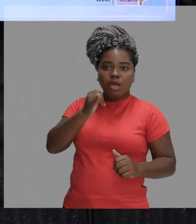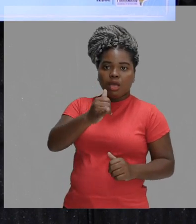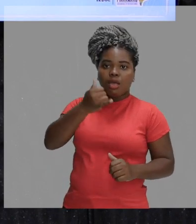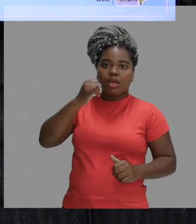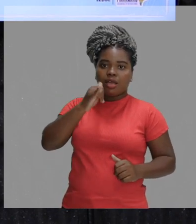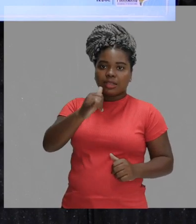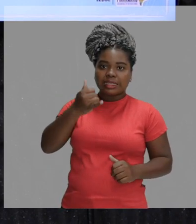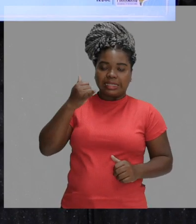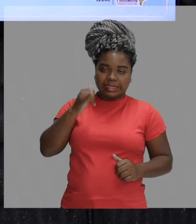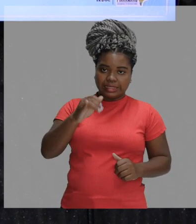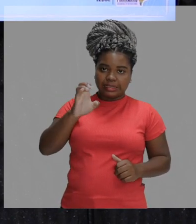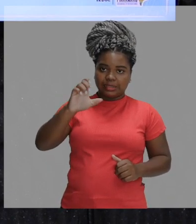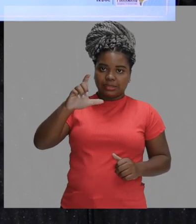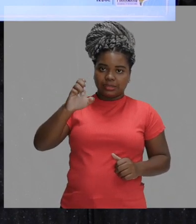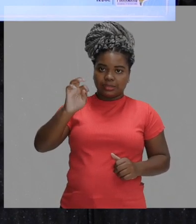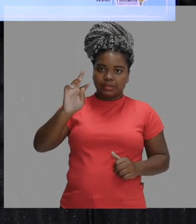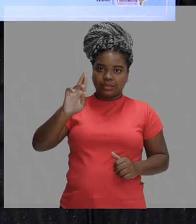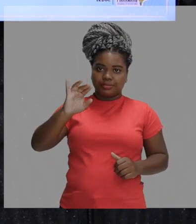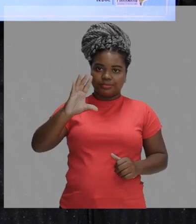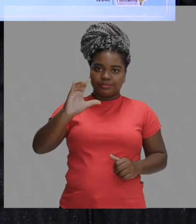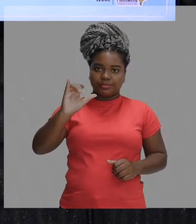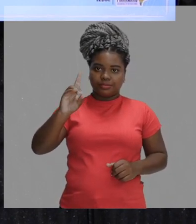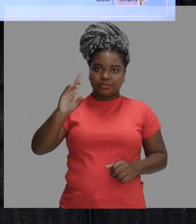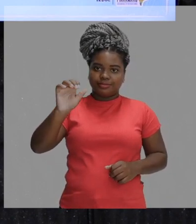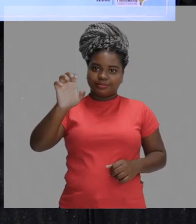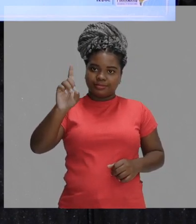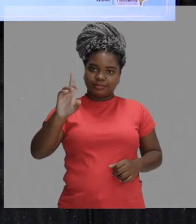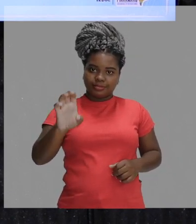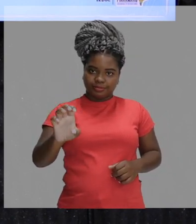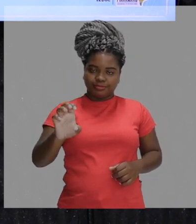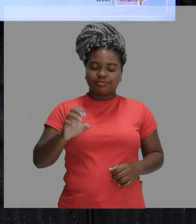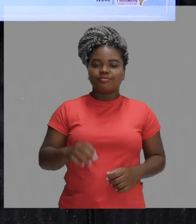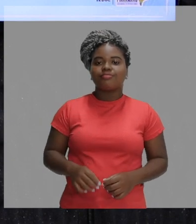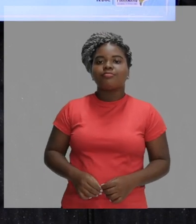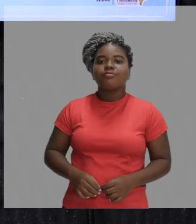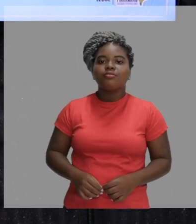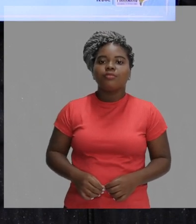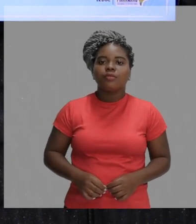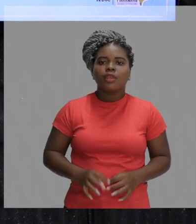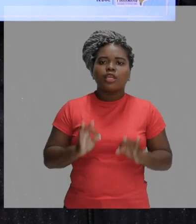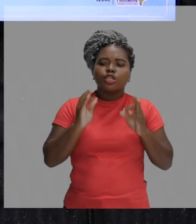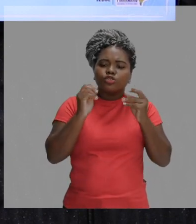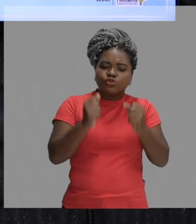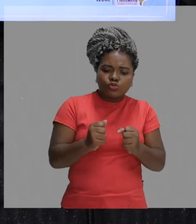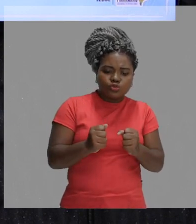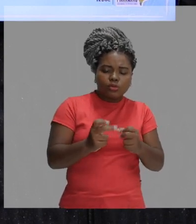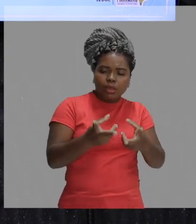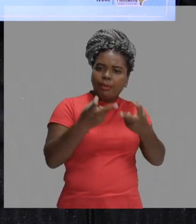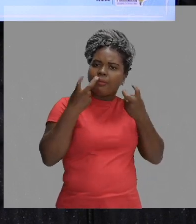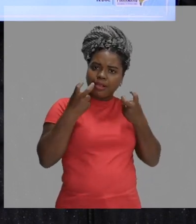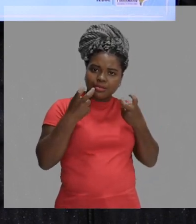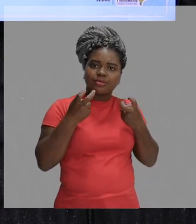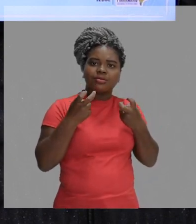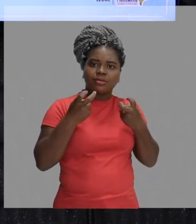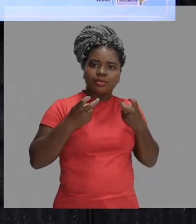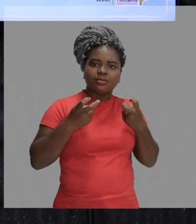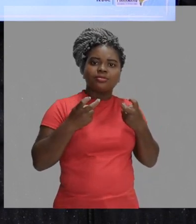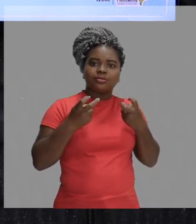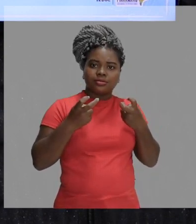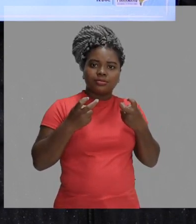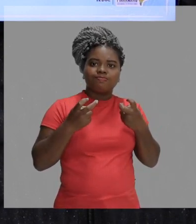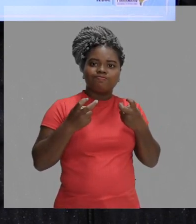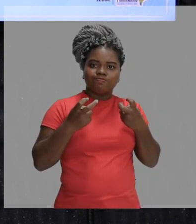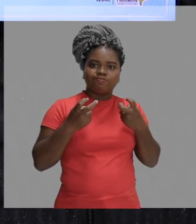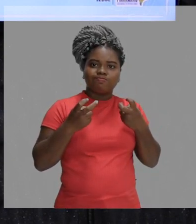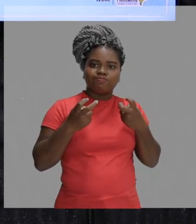emite luz sobre essa determinada circunstância. Ok? E tudo aquilo que a gente consegue enxergar através